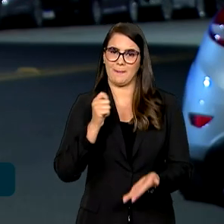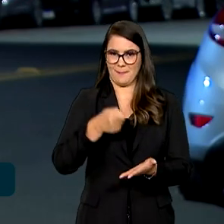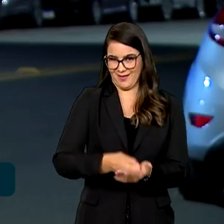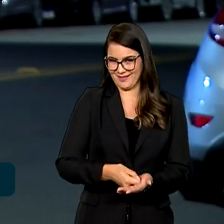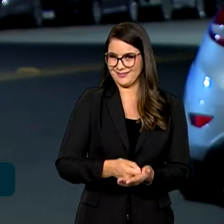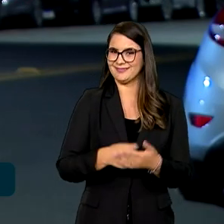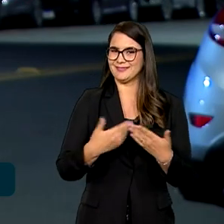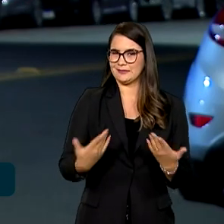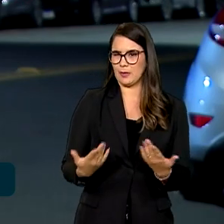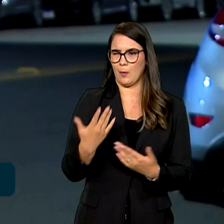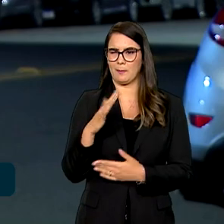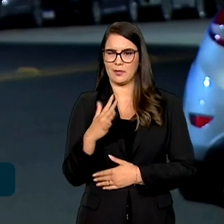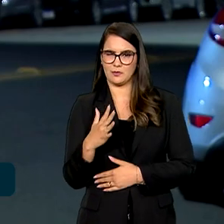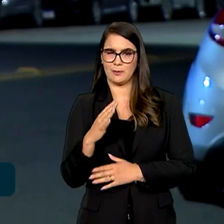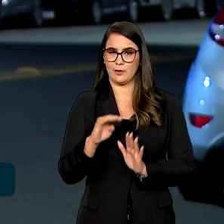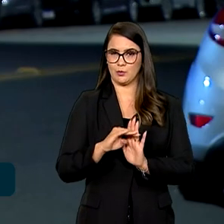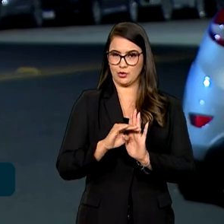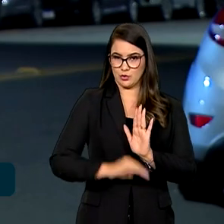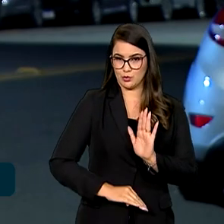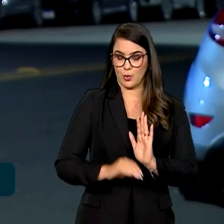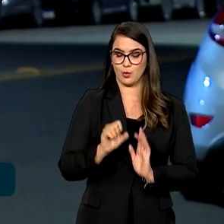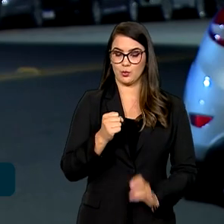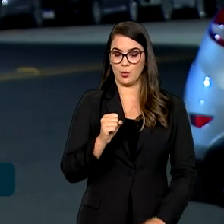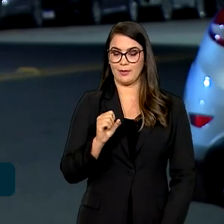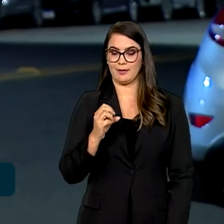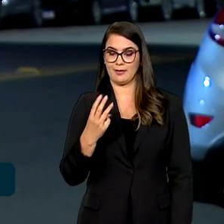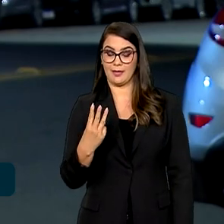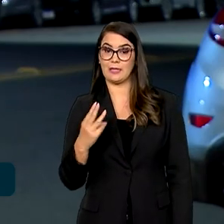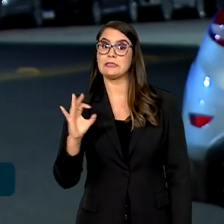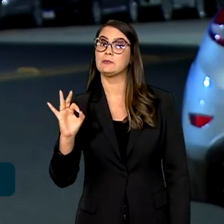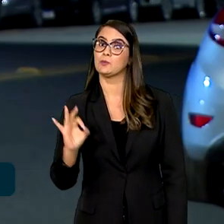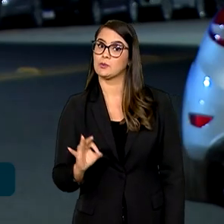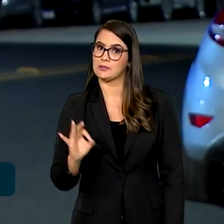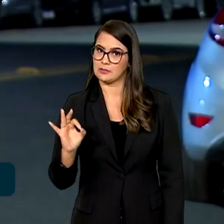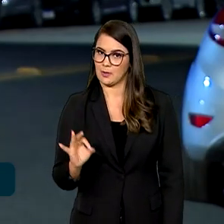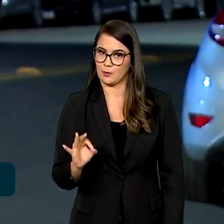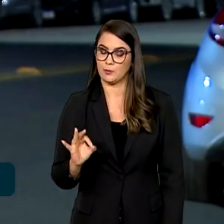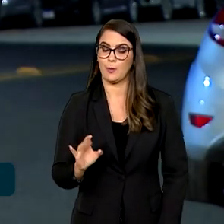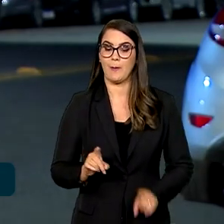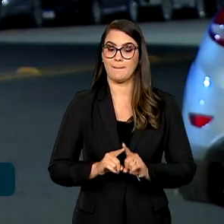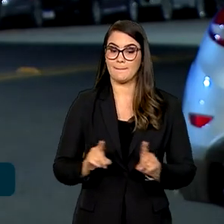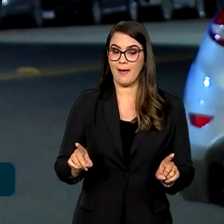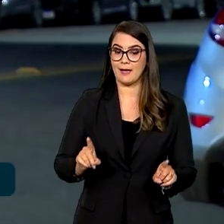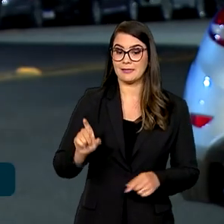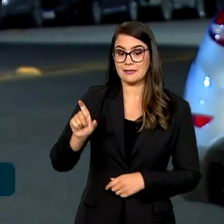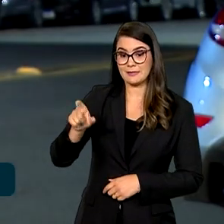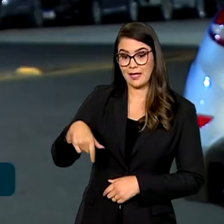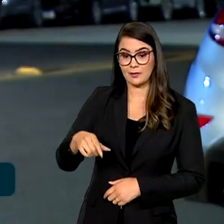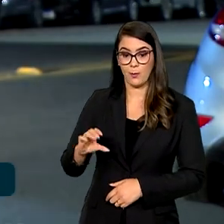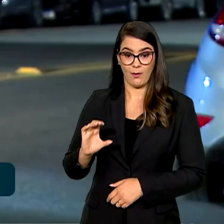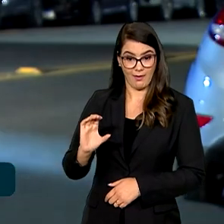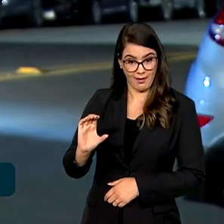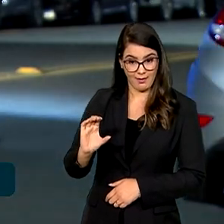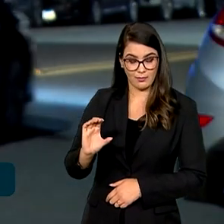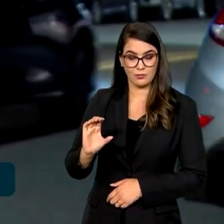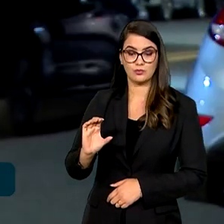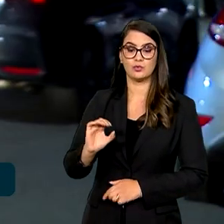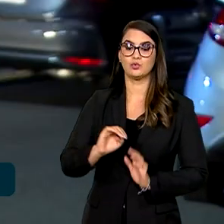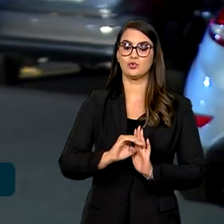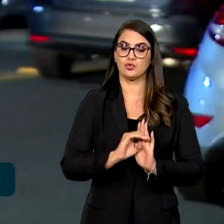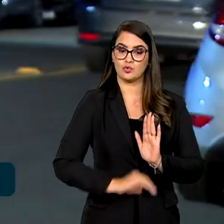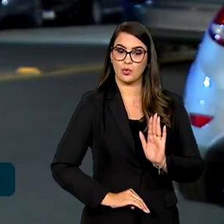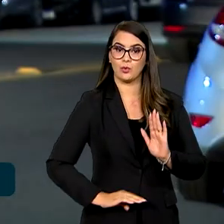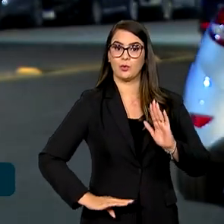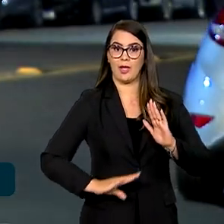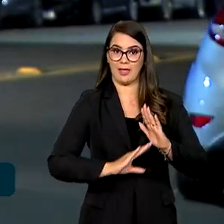Então, em média, os descontos vão ser de 83%, mas no caso do cartão de crédito, por exemplo, os descontos